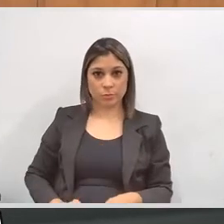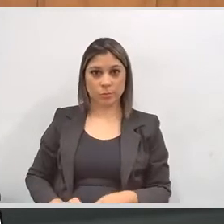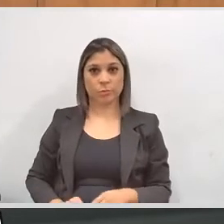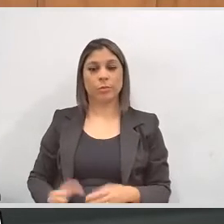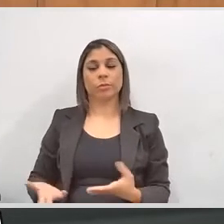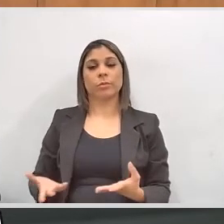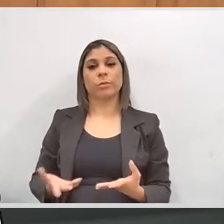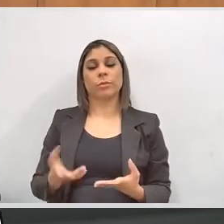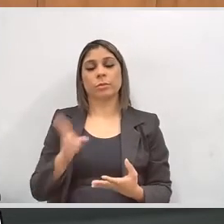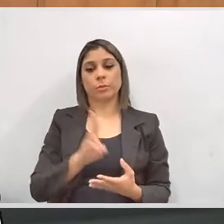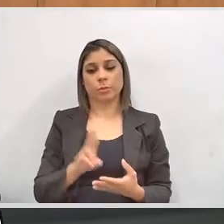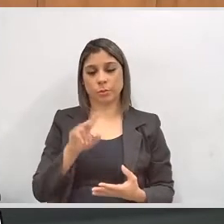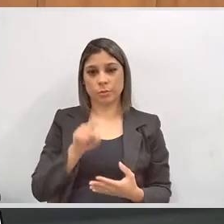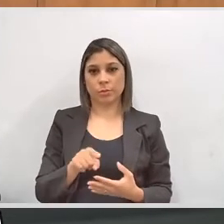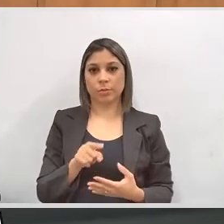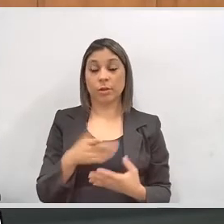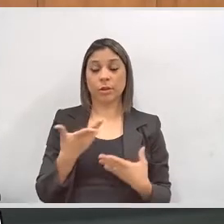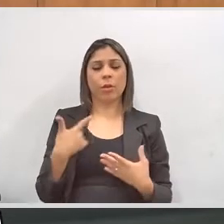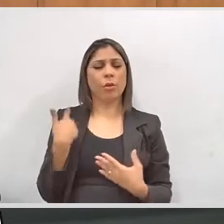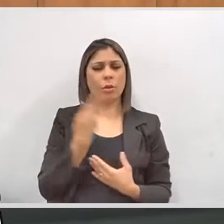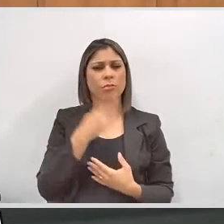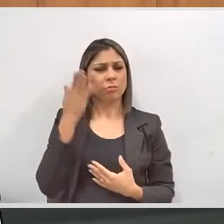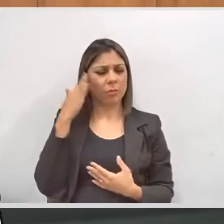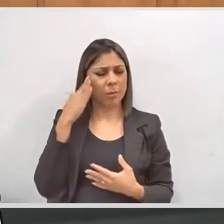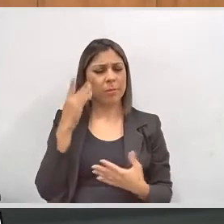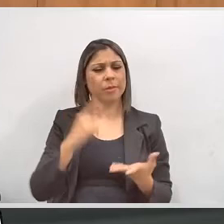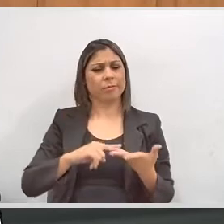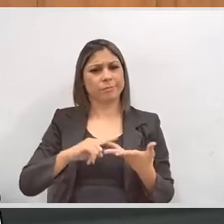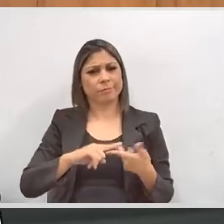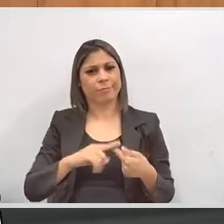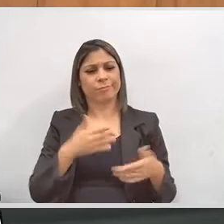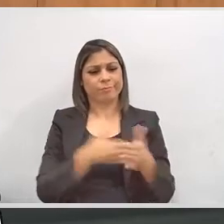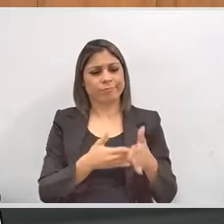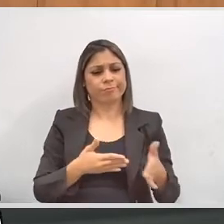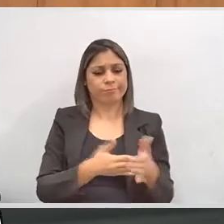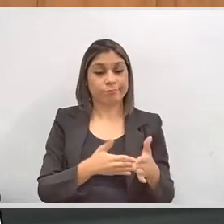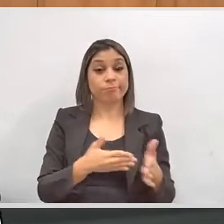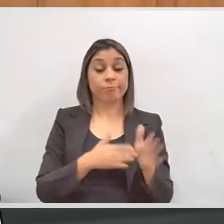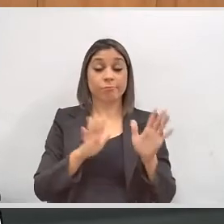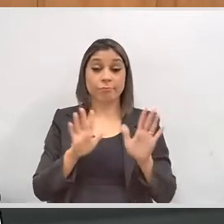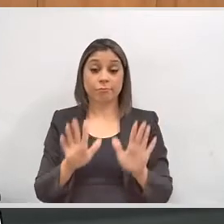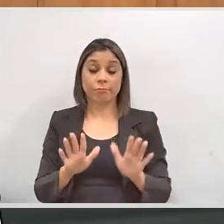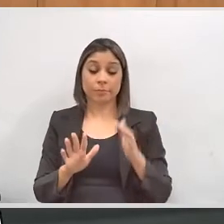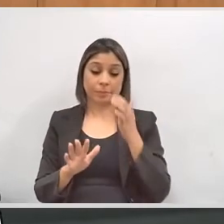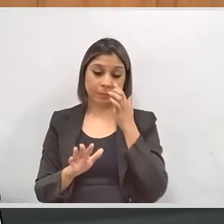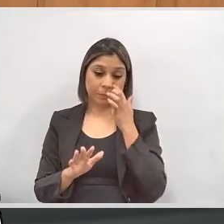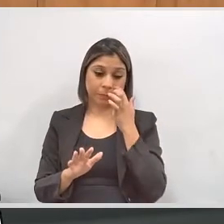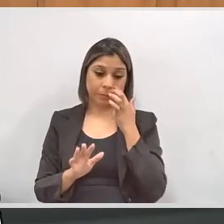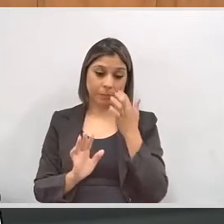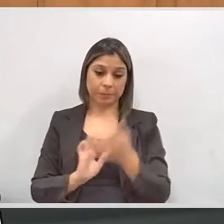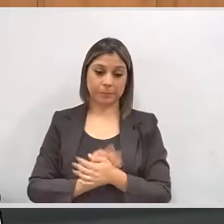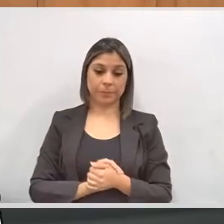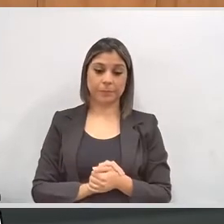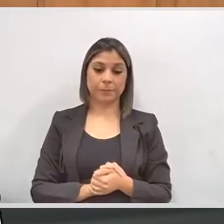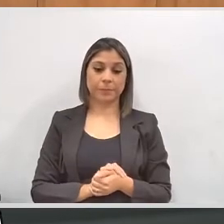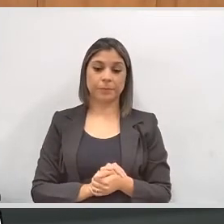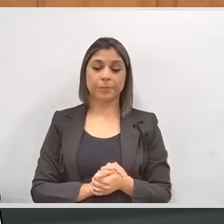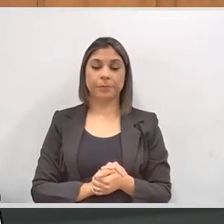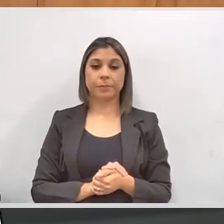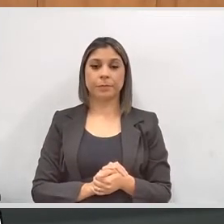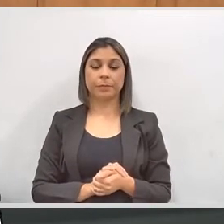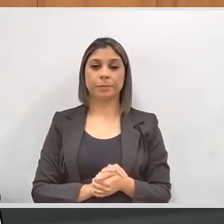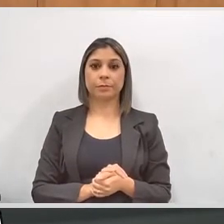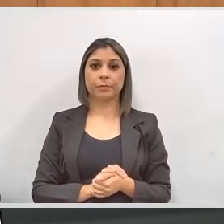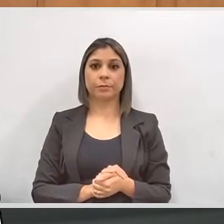tombados pelo Estado. Então, temos ciência dessas limitações todas. O que aqui